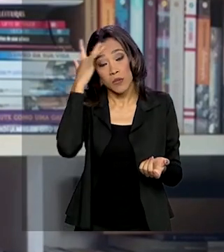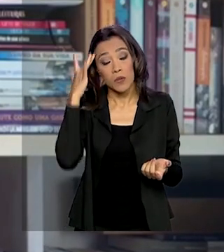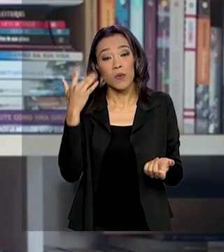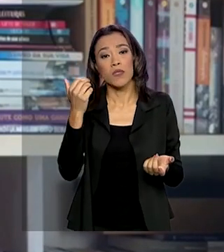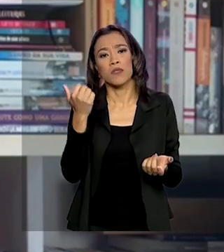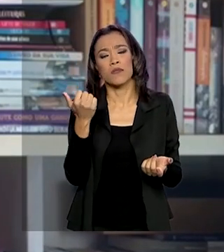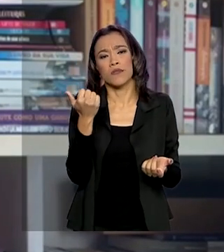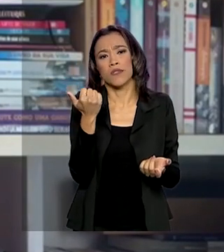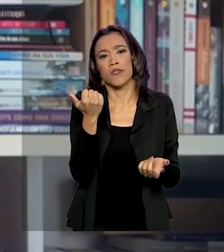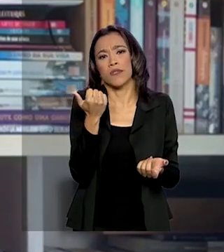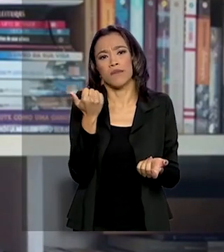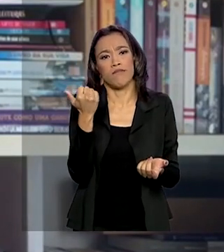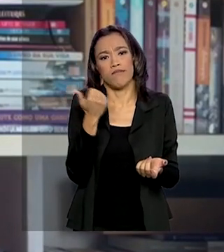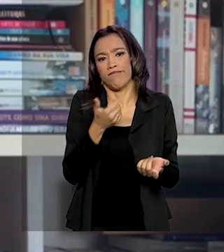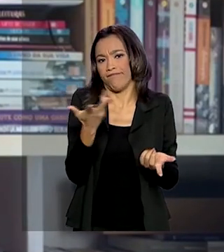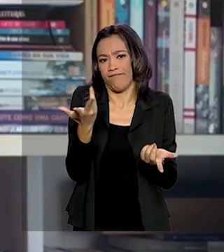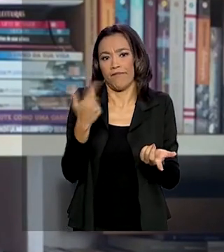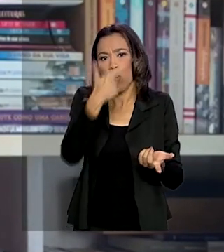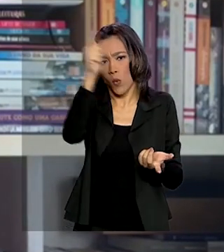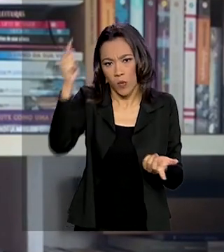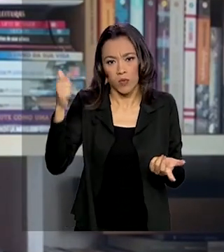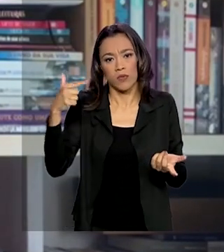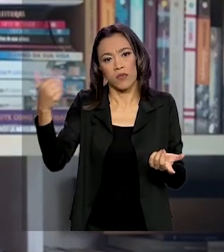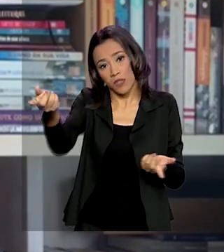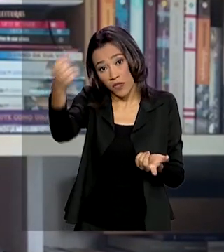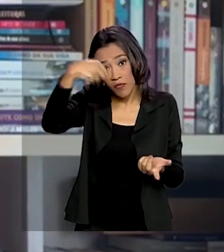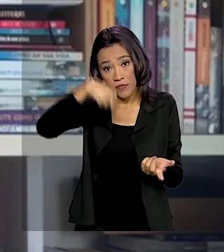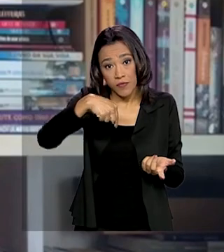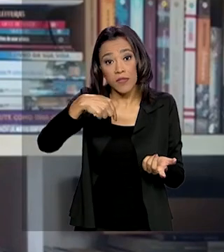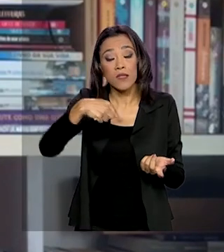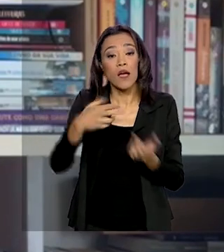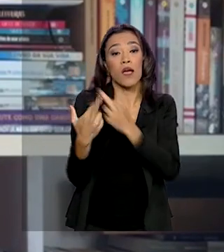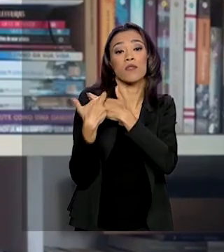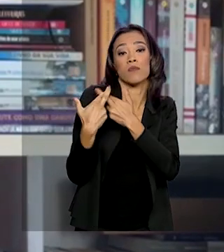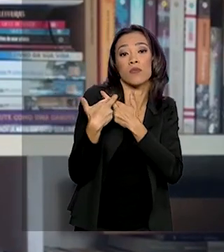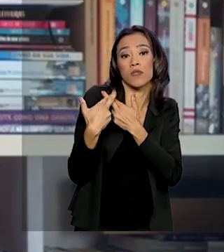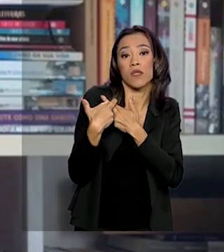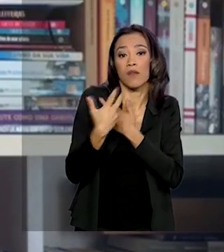estrangeiros que estejam em missão a serviço de organismo internacional. Música Música Música Música